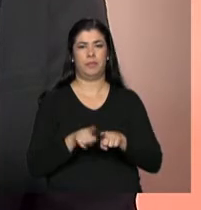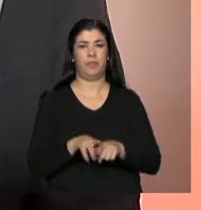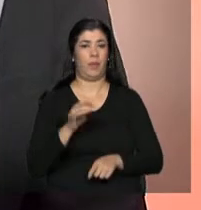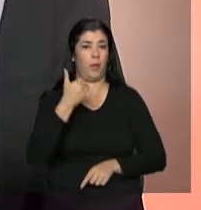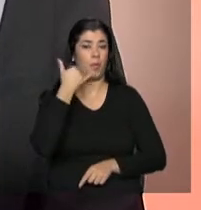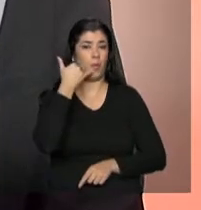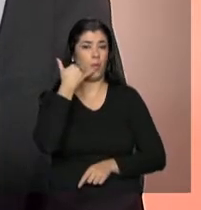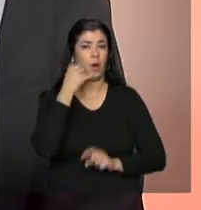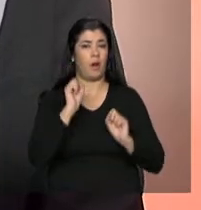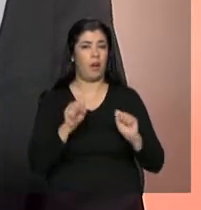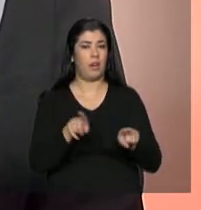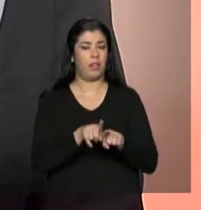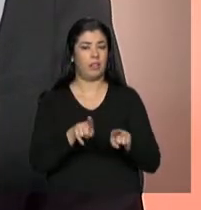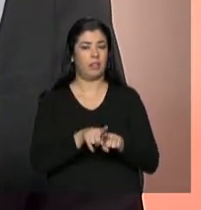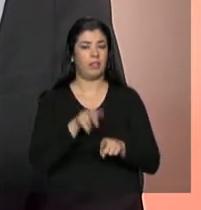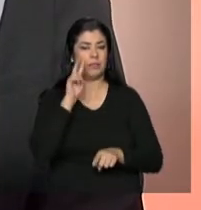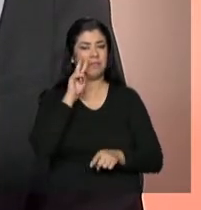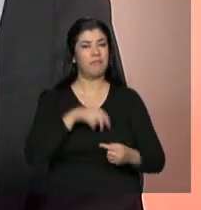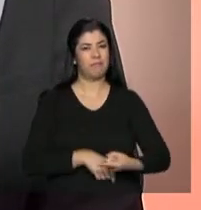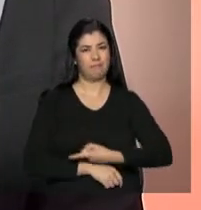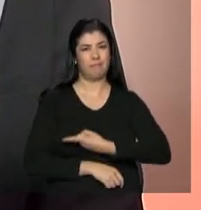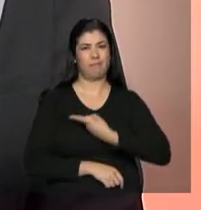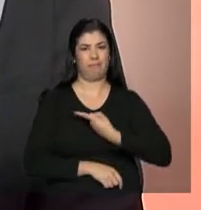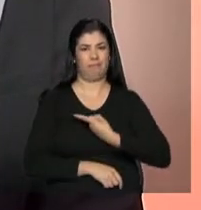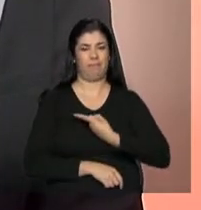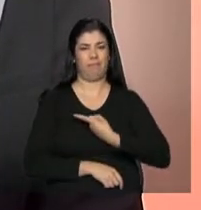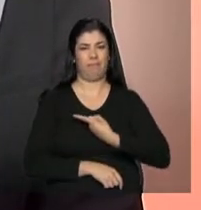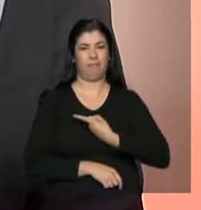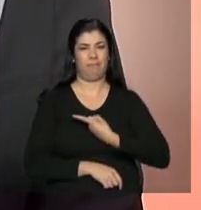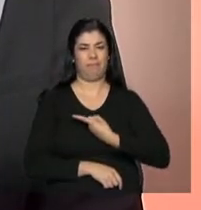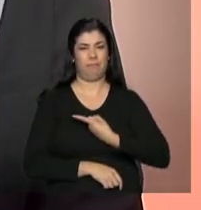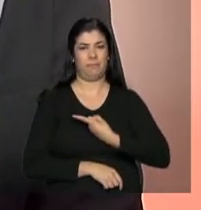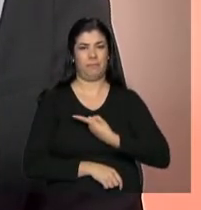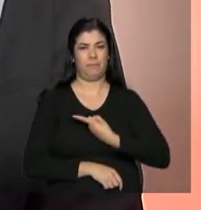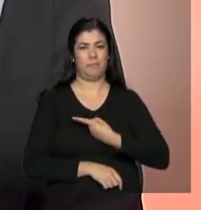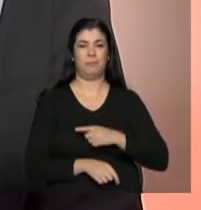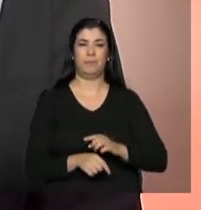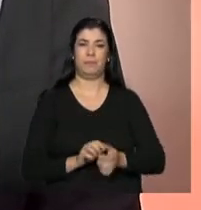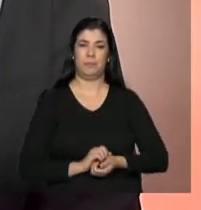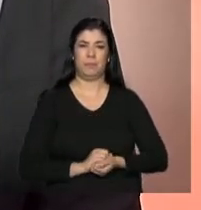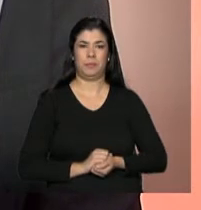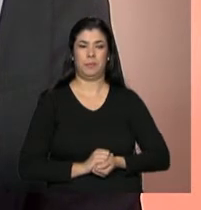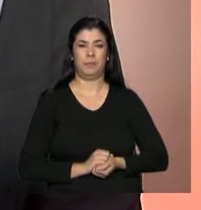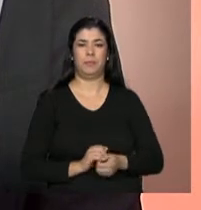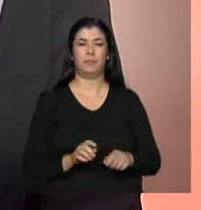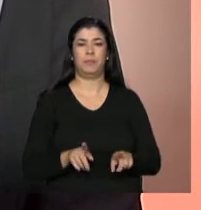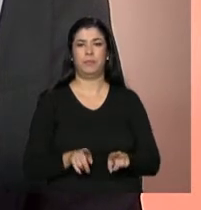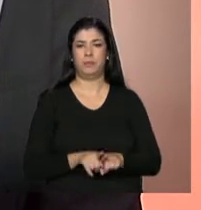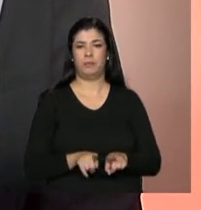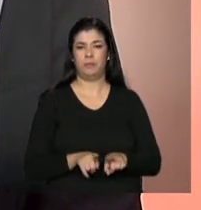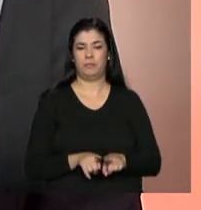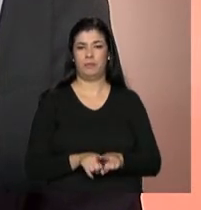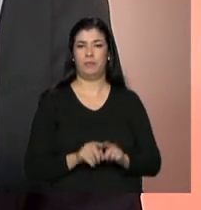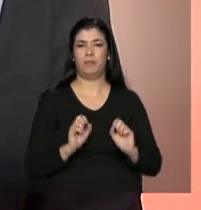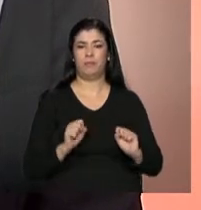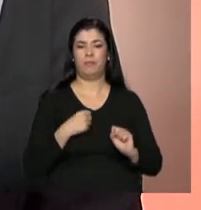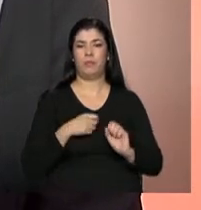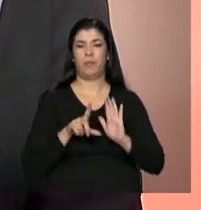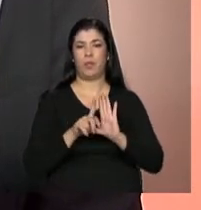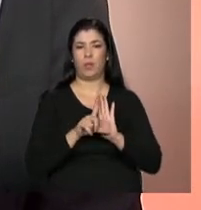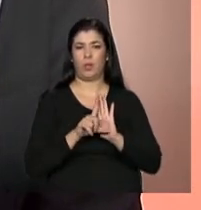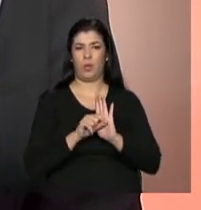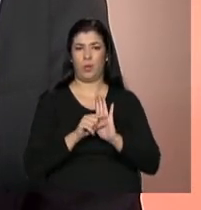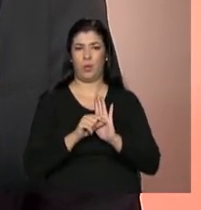telefones da NBR são 0 operadora 61-3799-5198 ou 3799-5859 e pelo